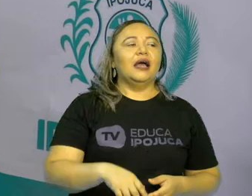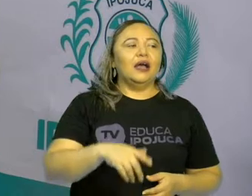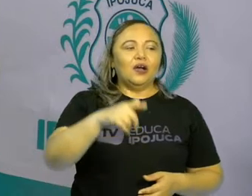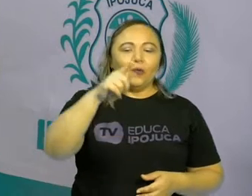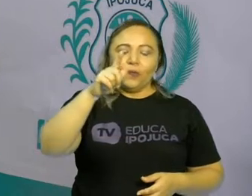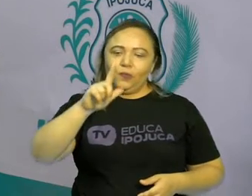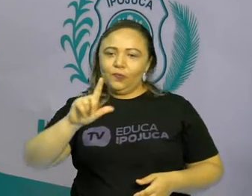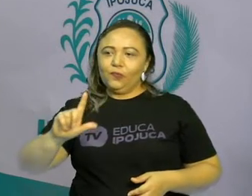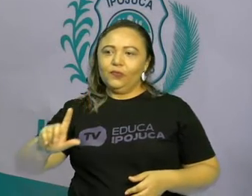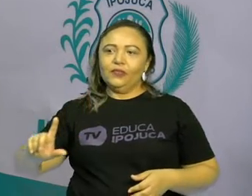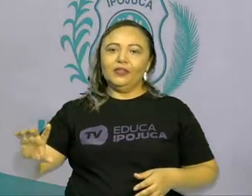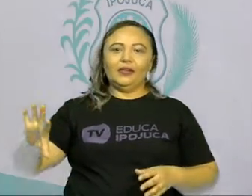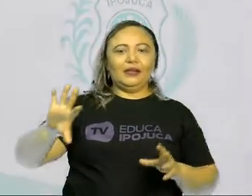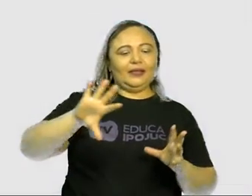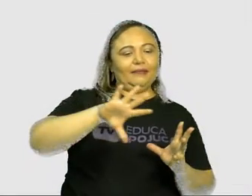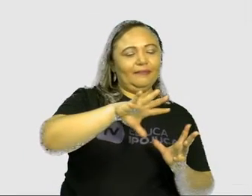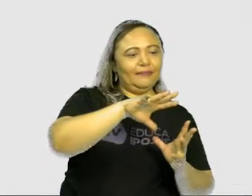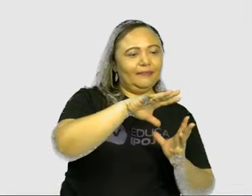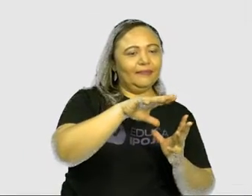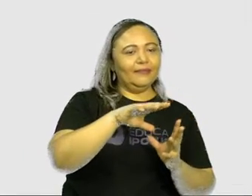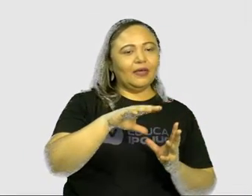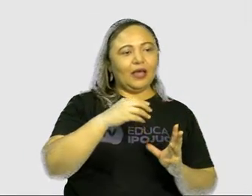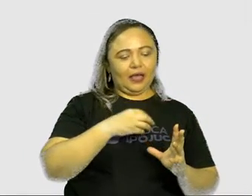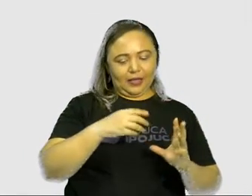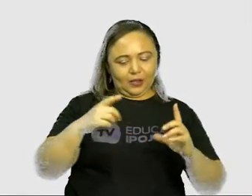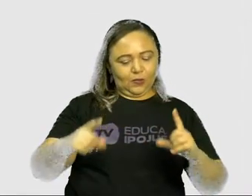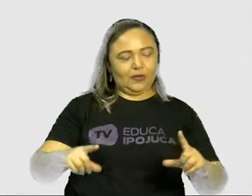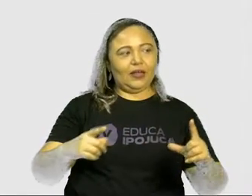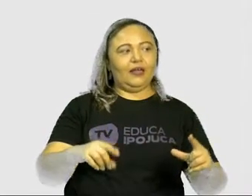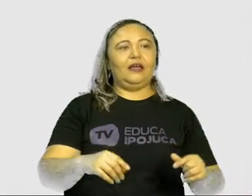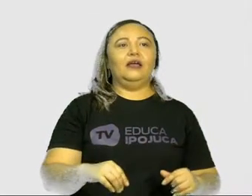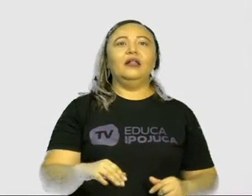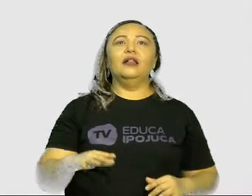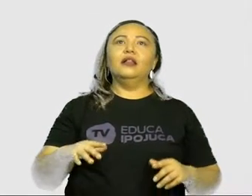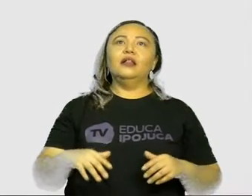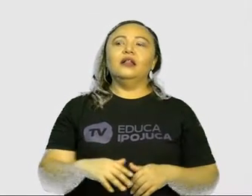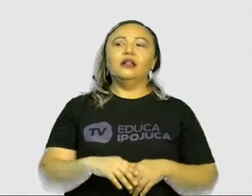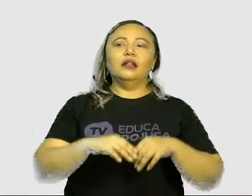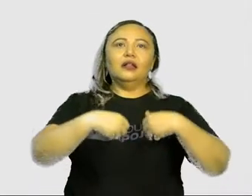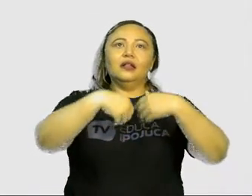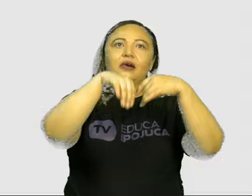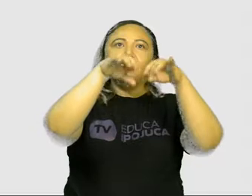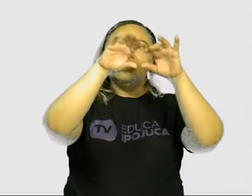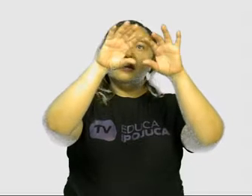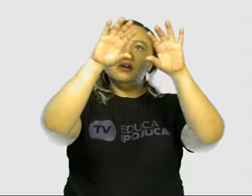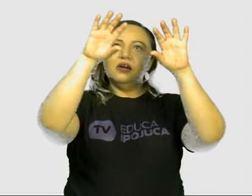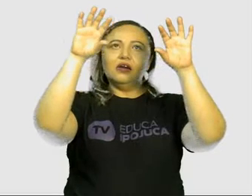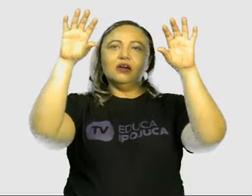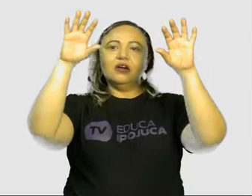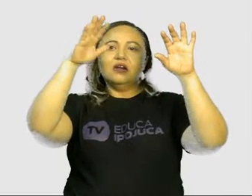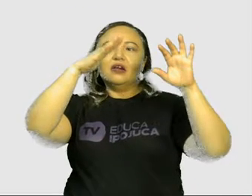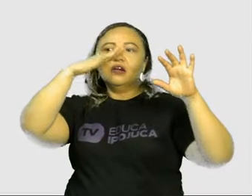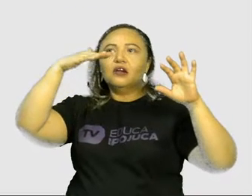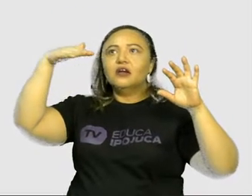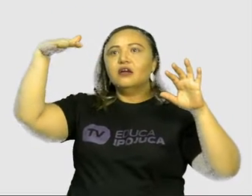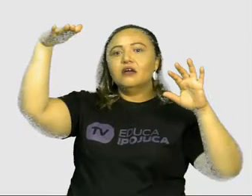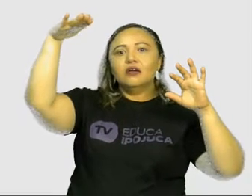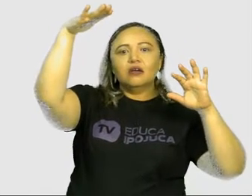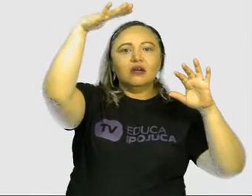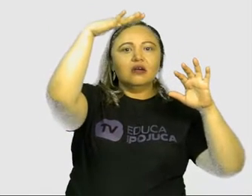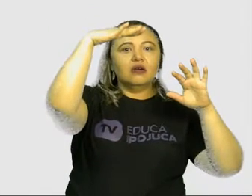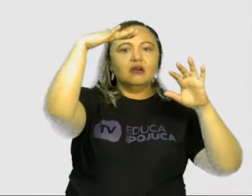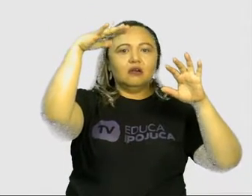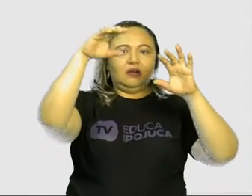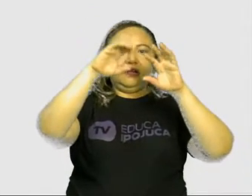Para mais um meio ambiente. Meio ambiente aéreo. É todo o espaço no qual